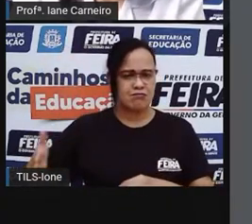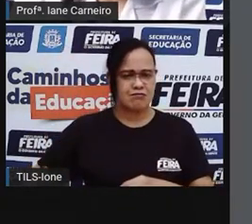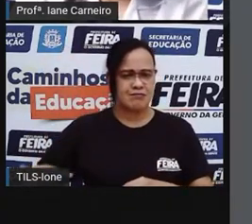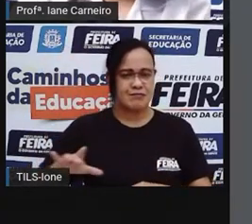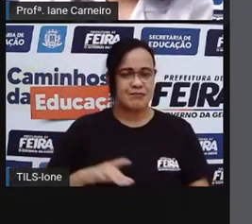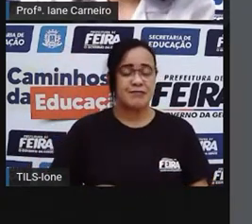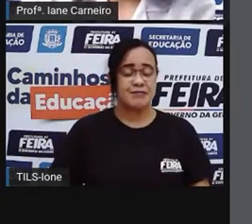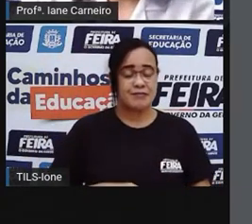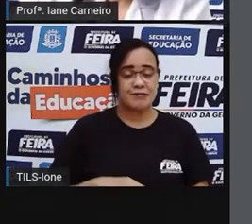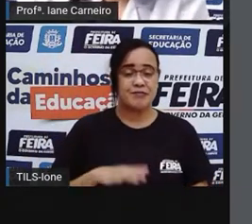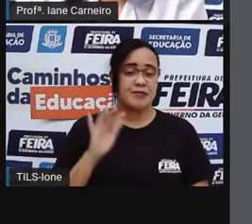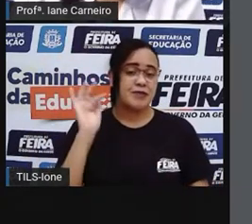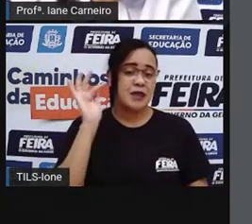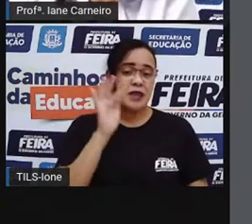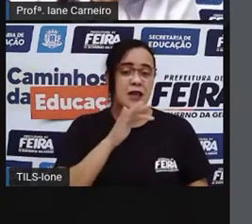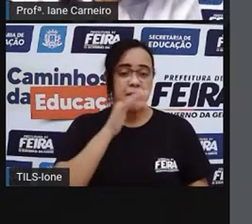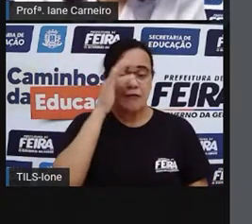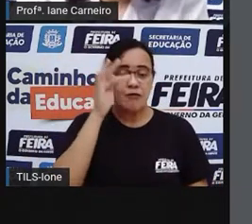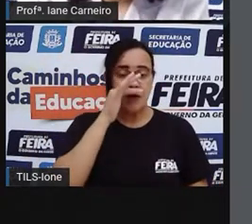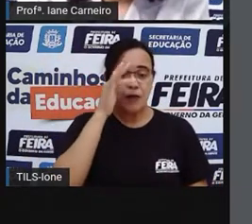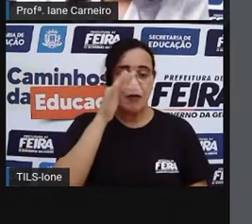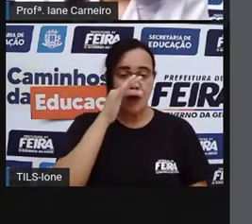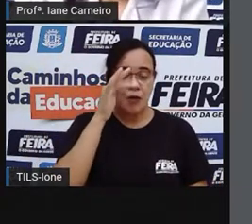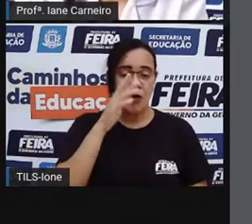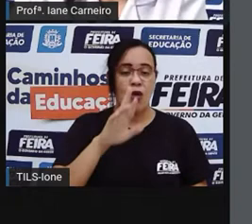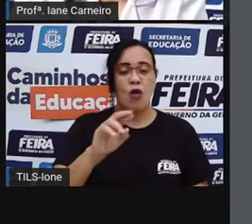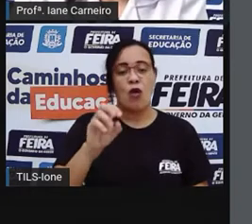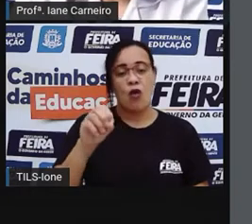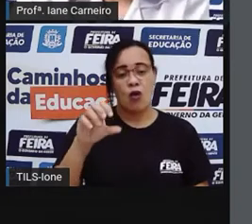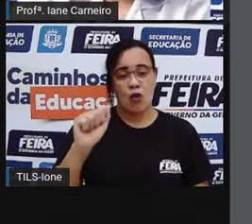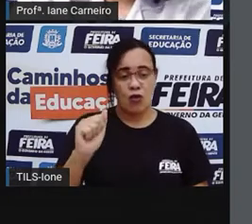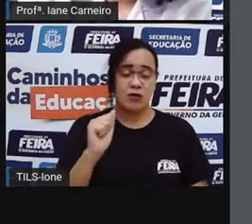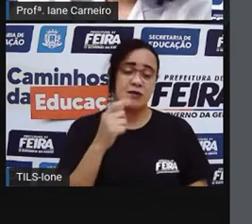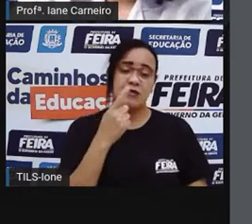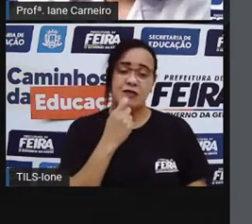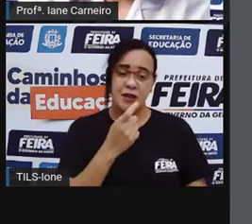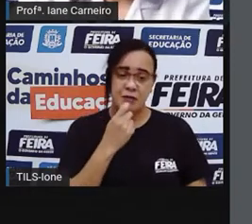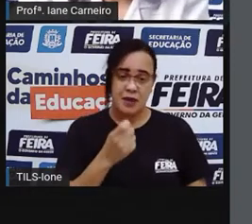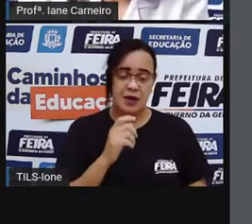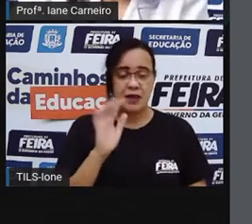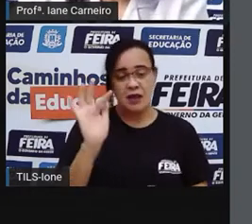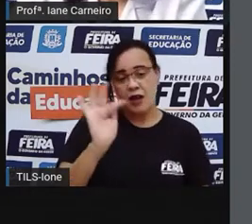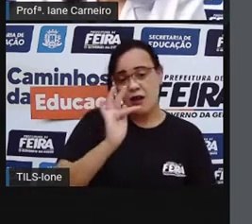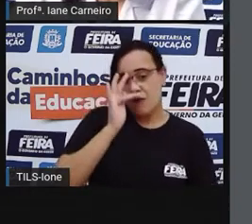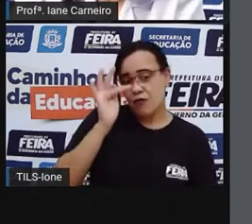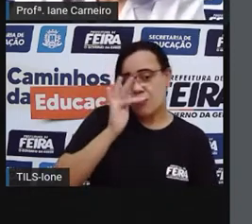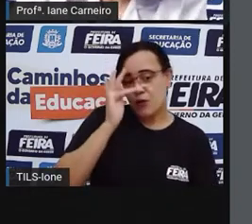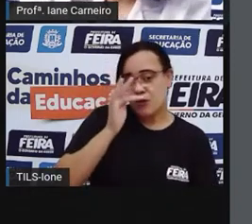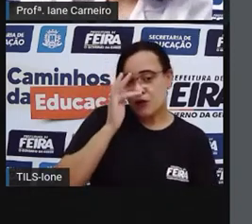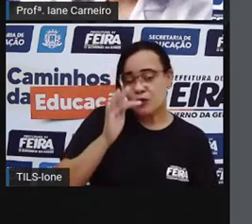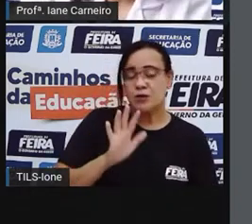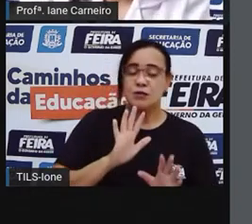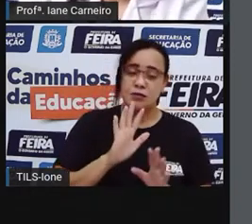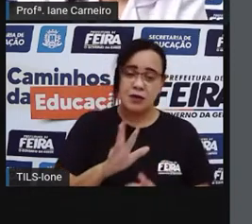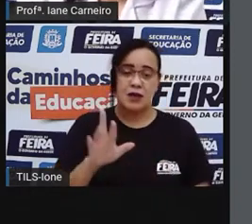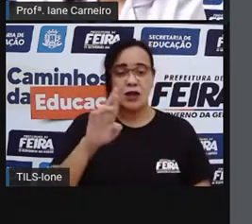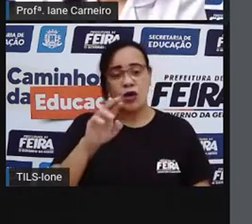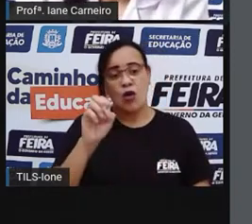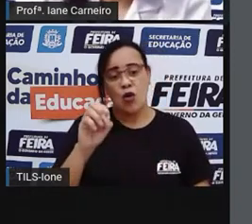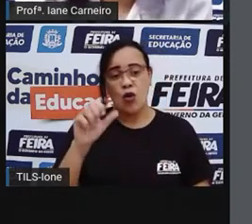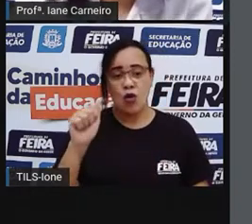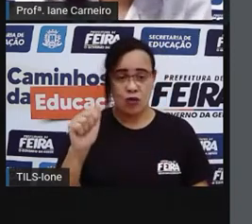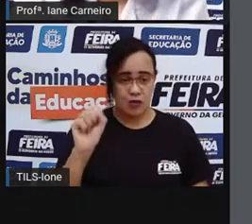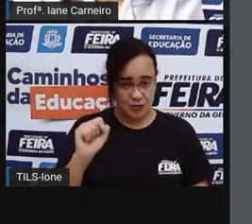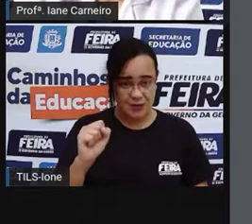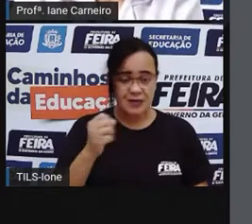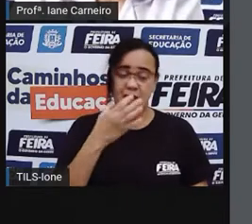A rosa vermelha é rosa. Se a gente fala de flor, mais somente a rosa, rosa e também rosa